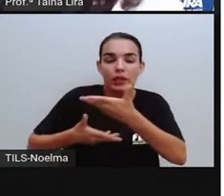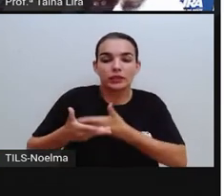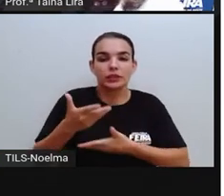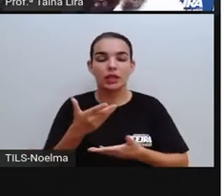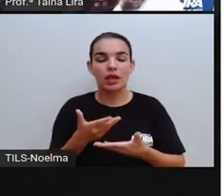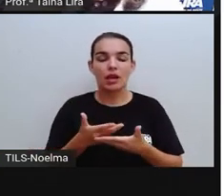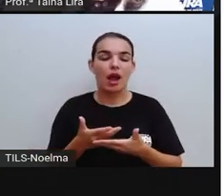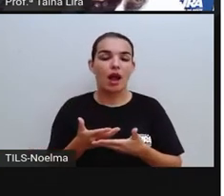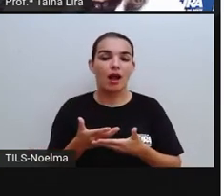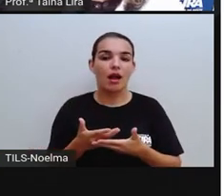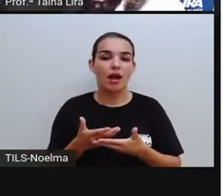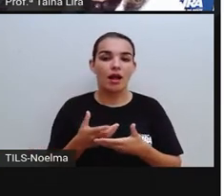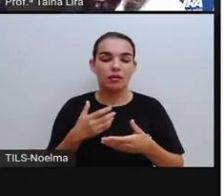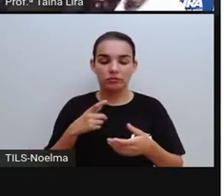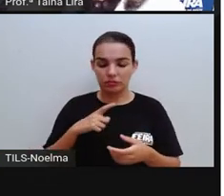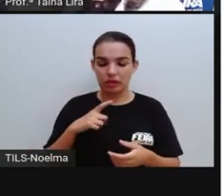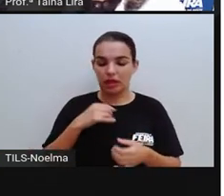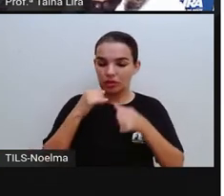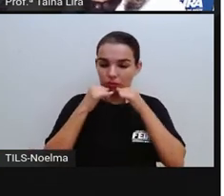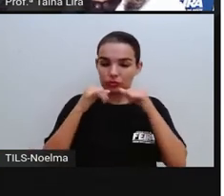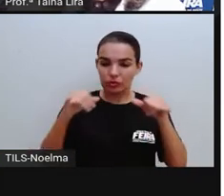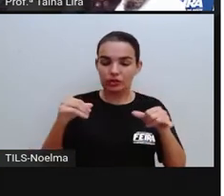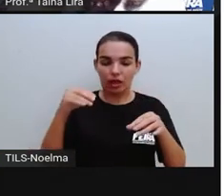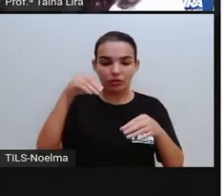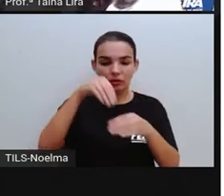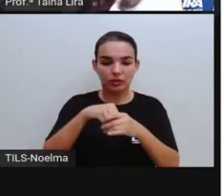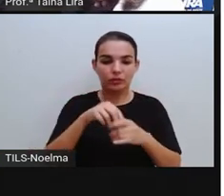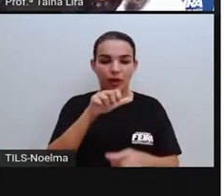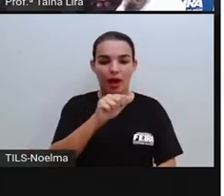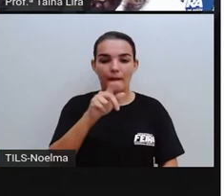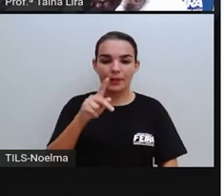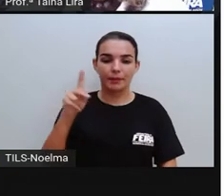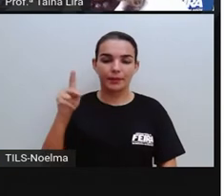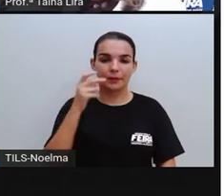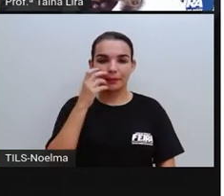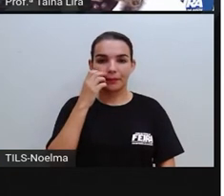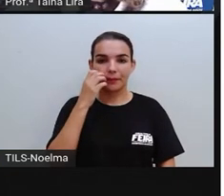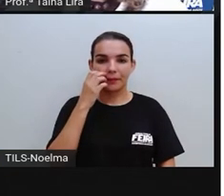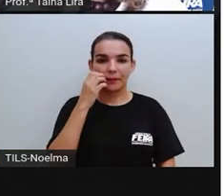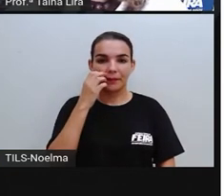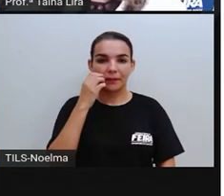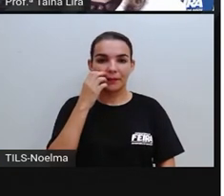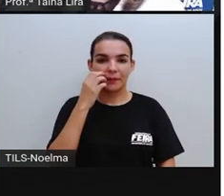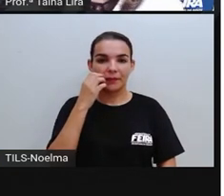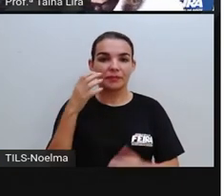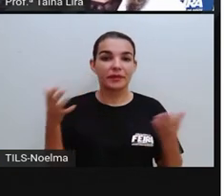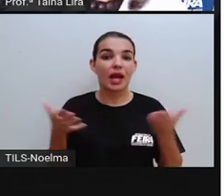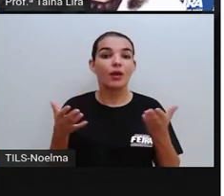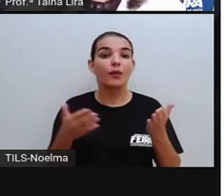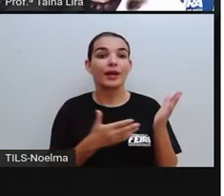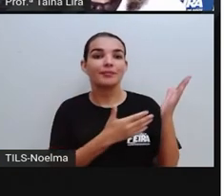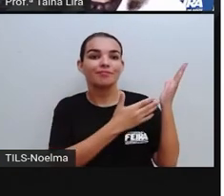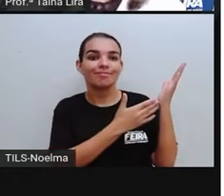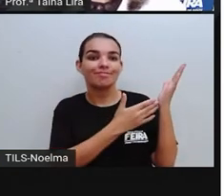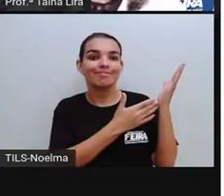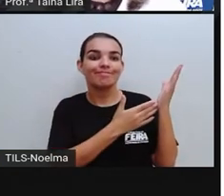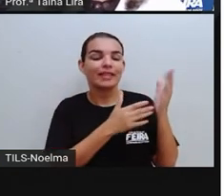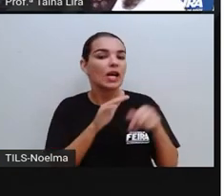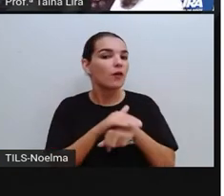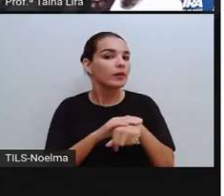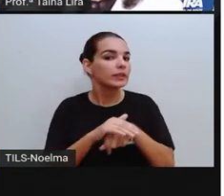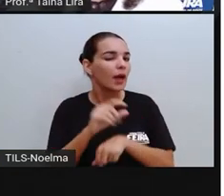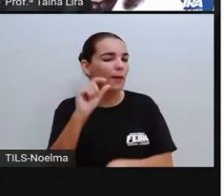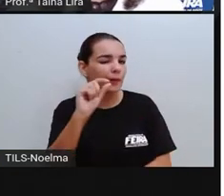nos aplicativos, tá bom? Agora, olha lá, a gente agora vai conversar